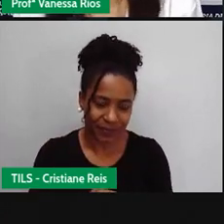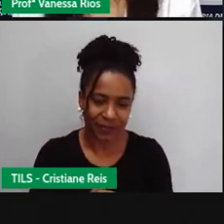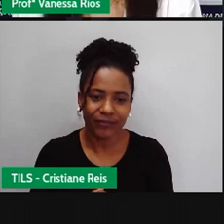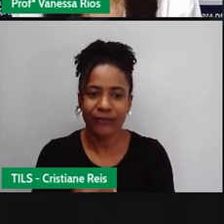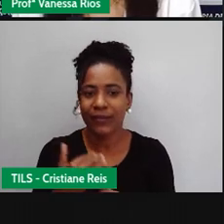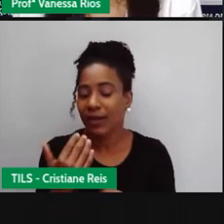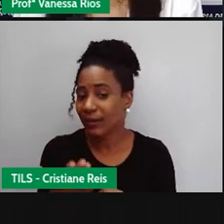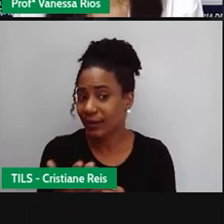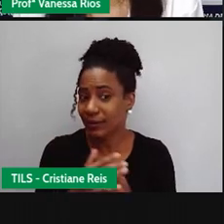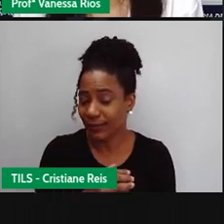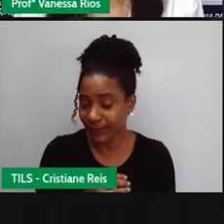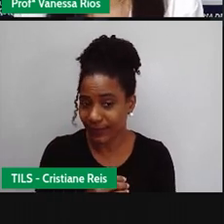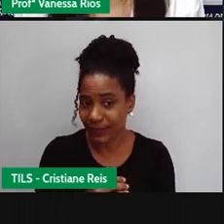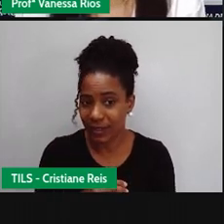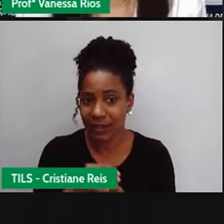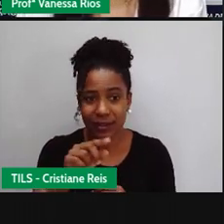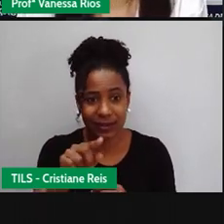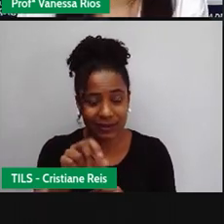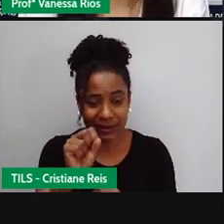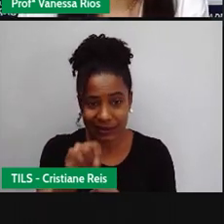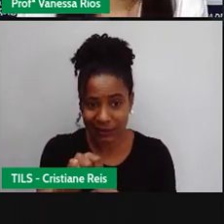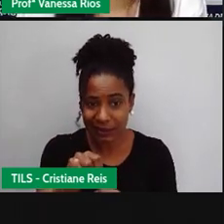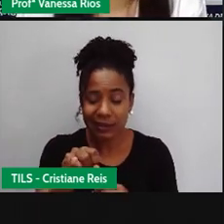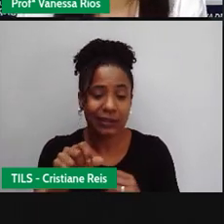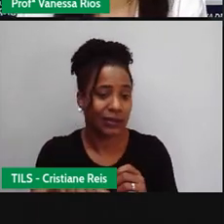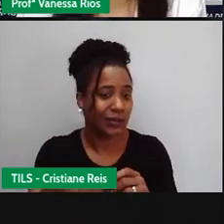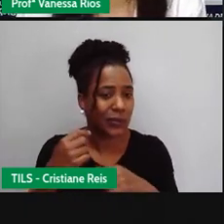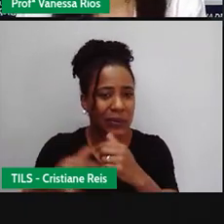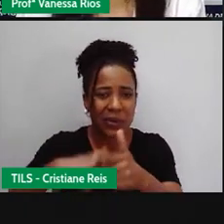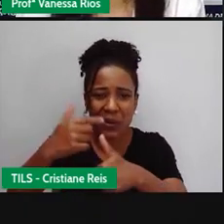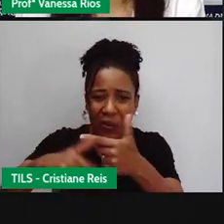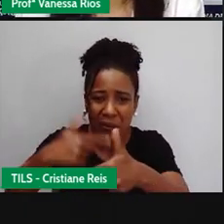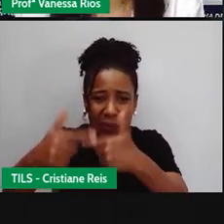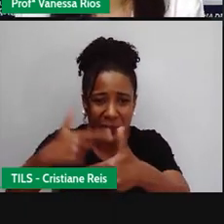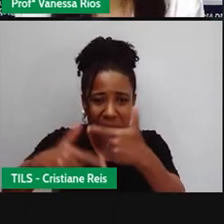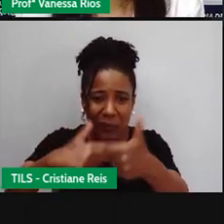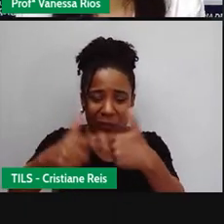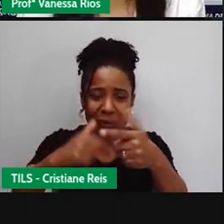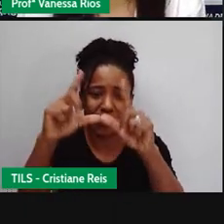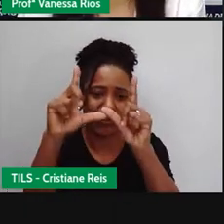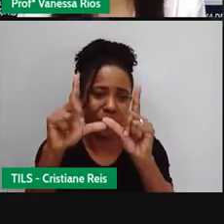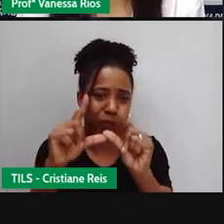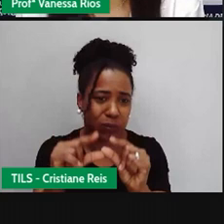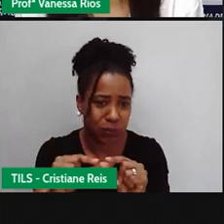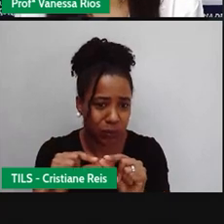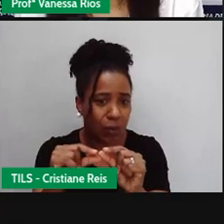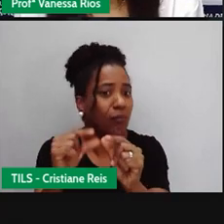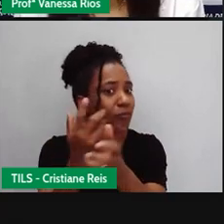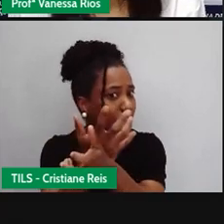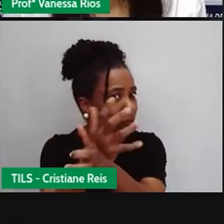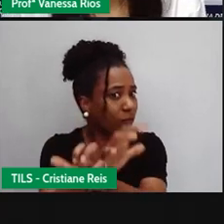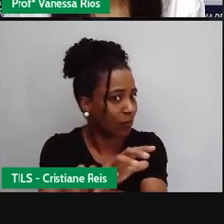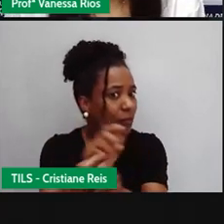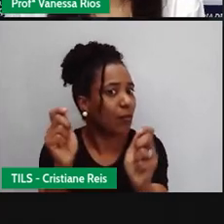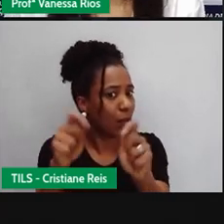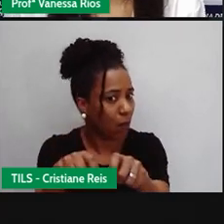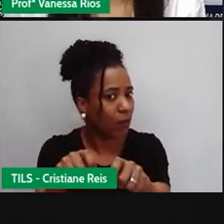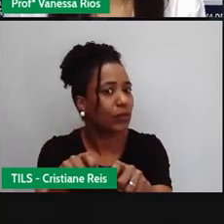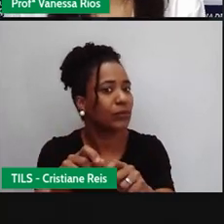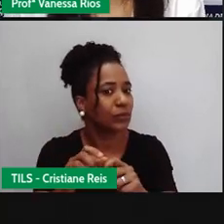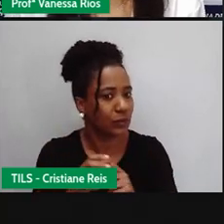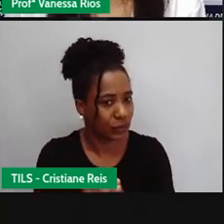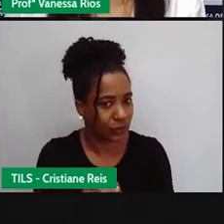que não quer dizer, né, que se mal utilizado, elas também não sejam extintas, elas também não acabem.